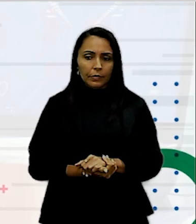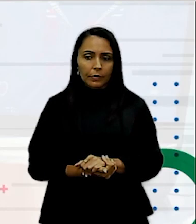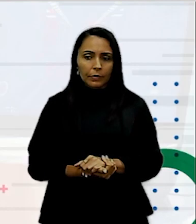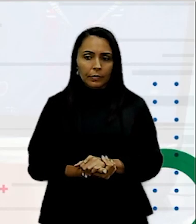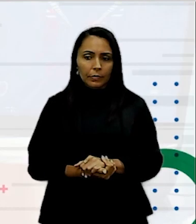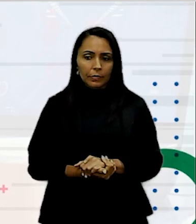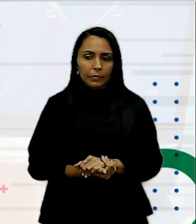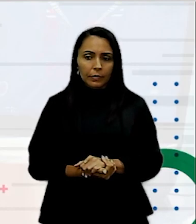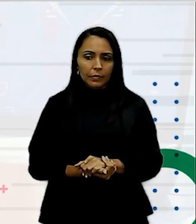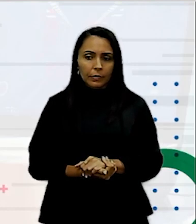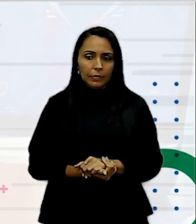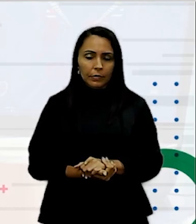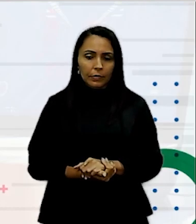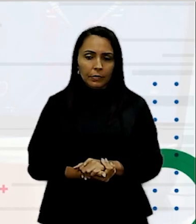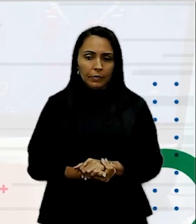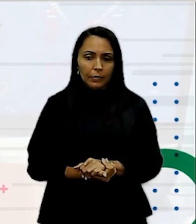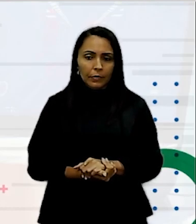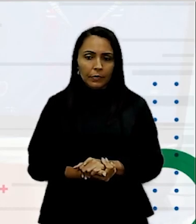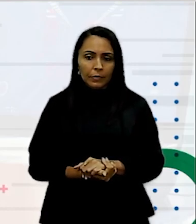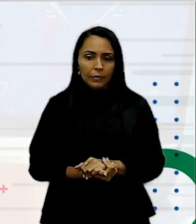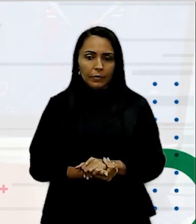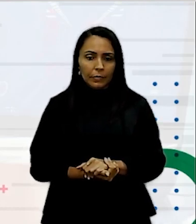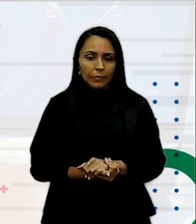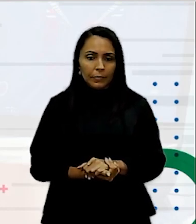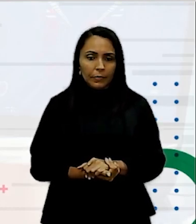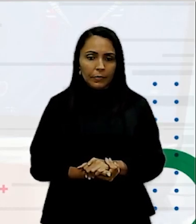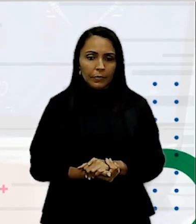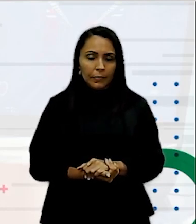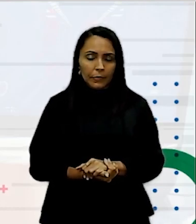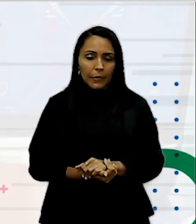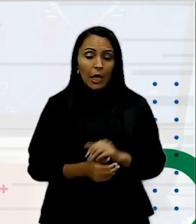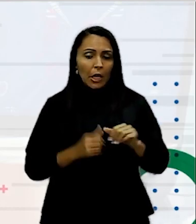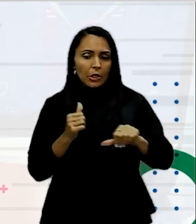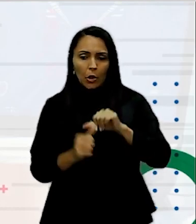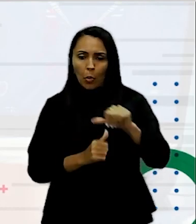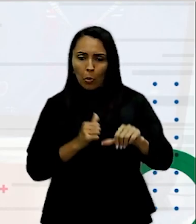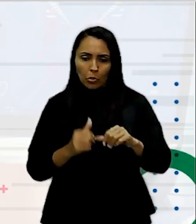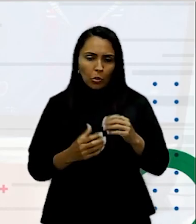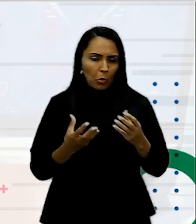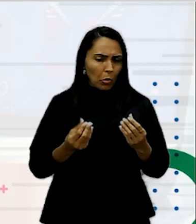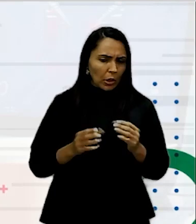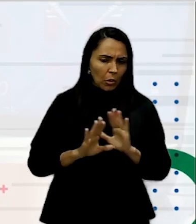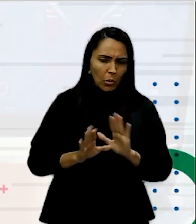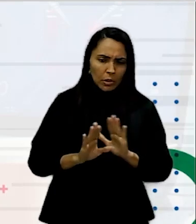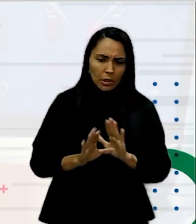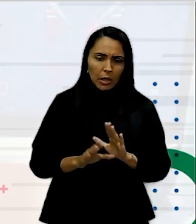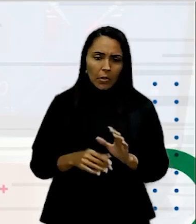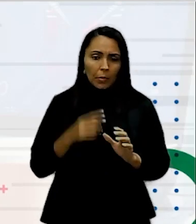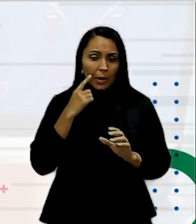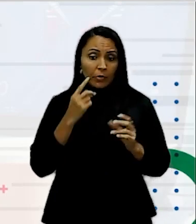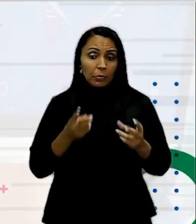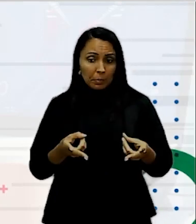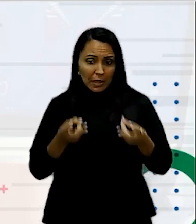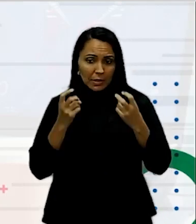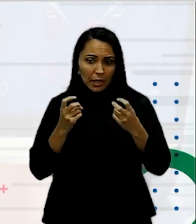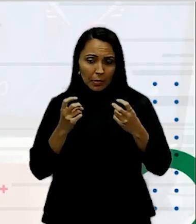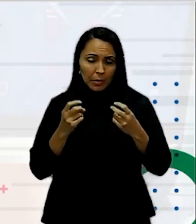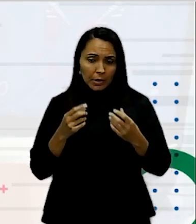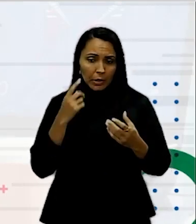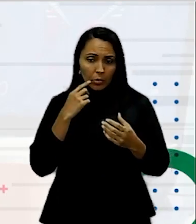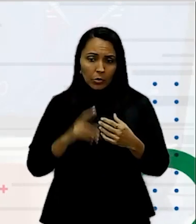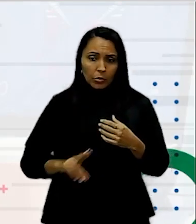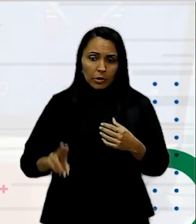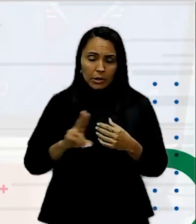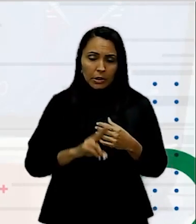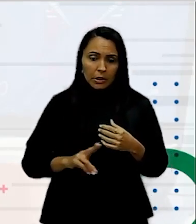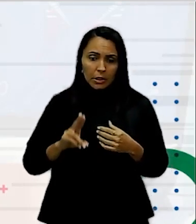Pode parecer que não mudou muita coisa, mas podem perceber aqui que eu utilizei